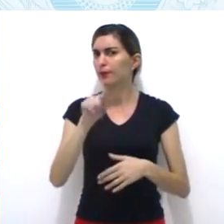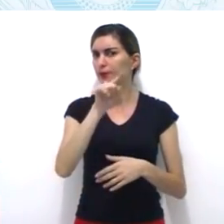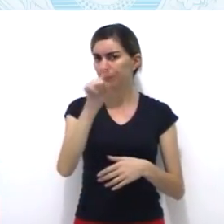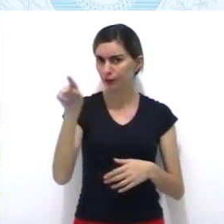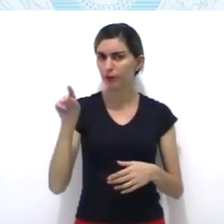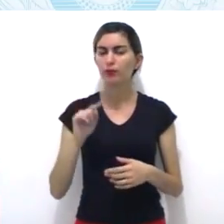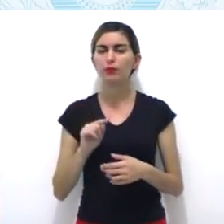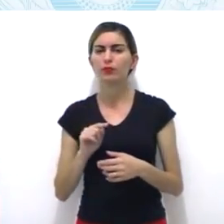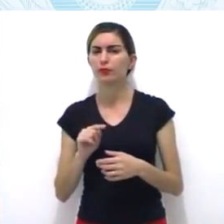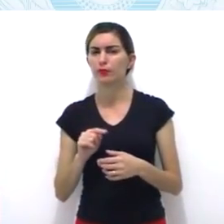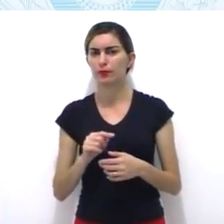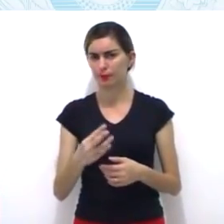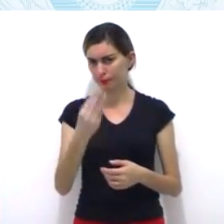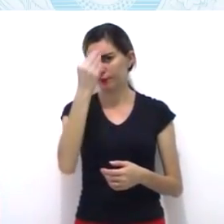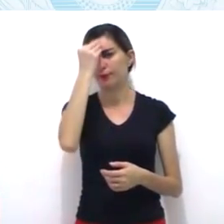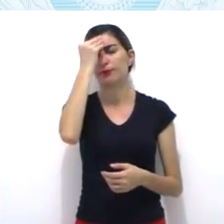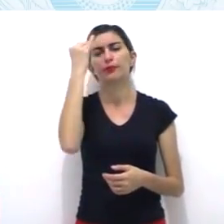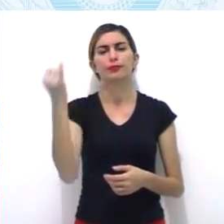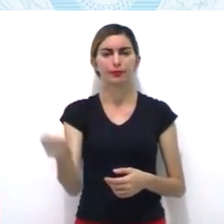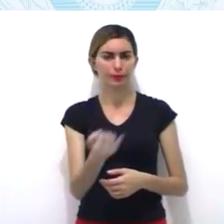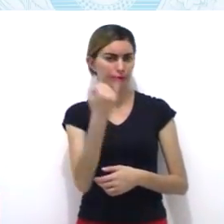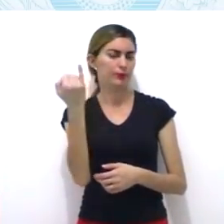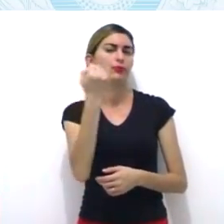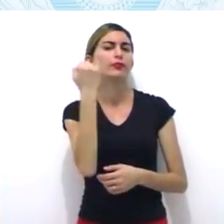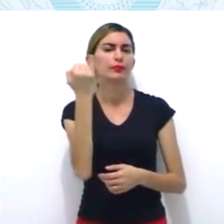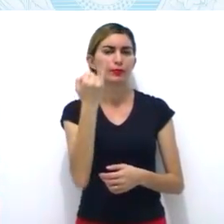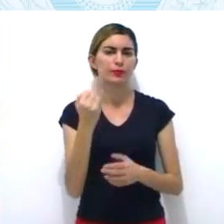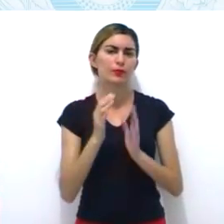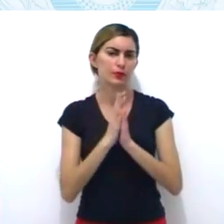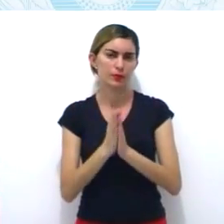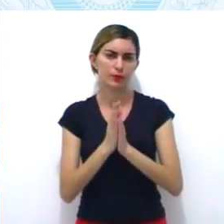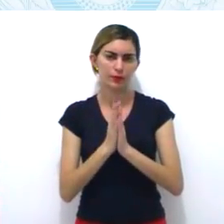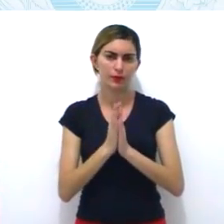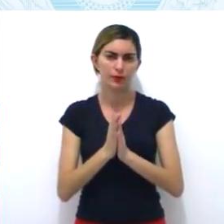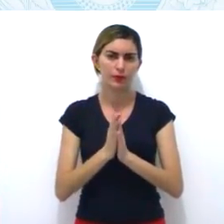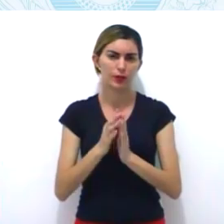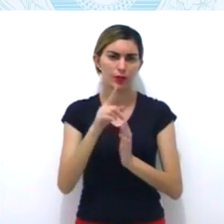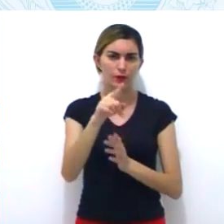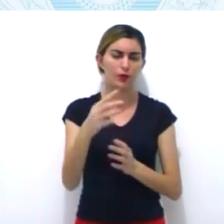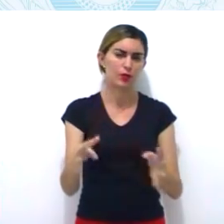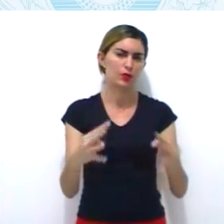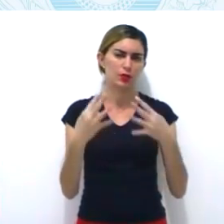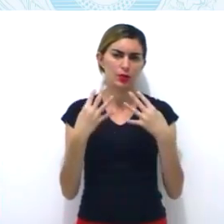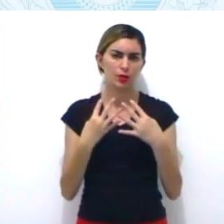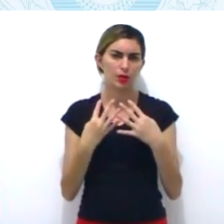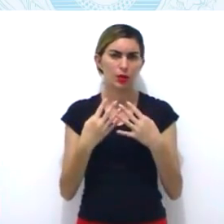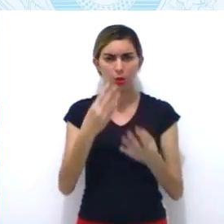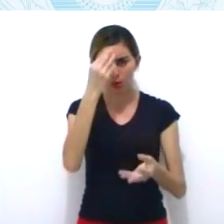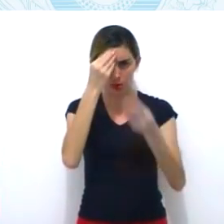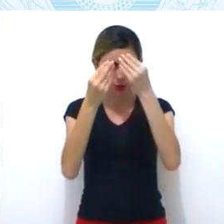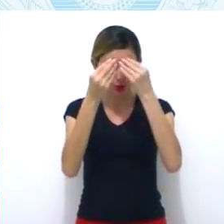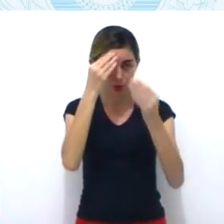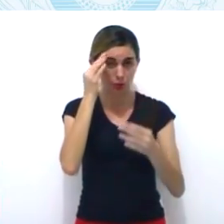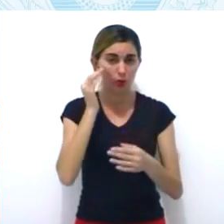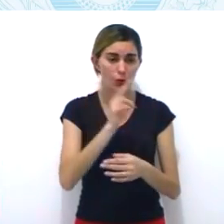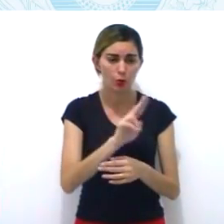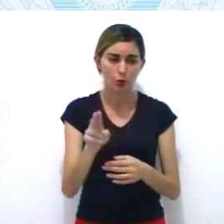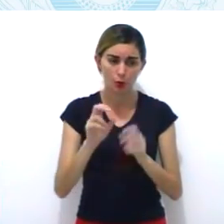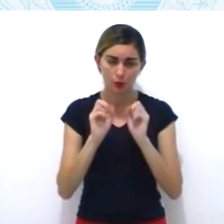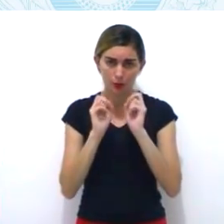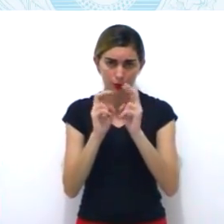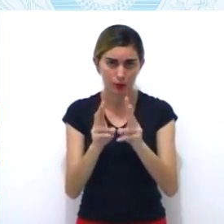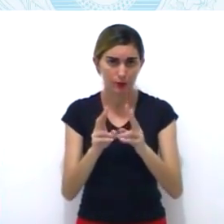nomes, ok? Agora, nós vamos para a Revolução Pernambucana de